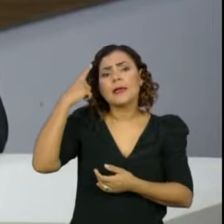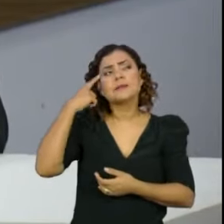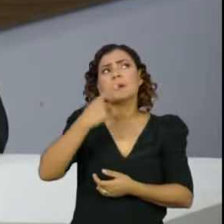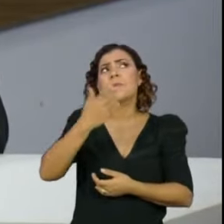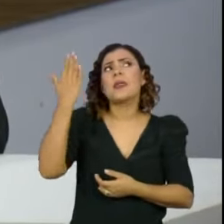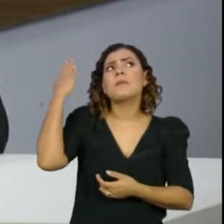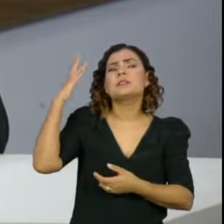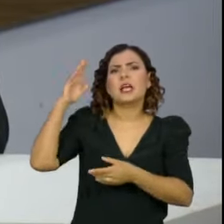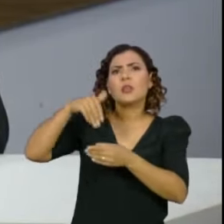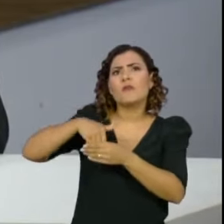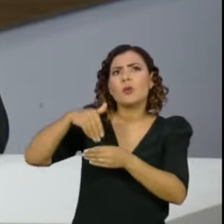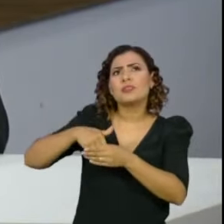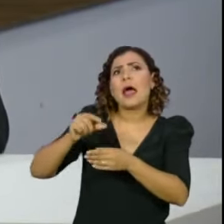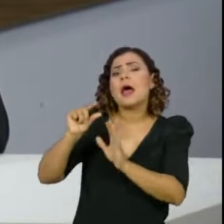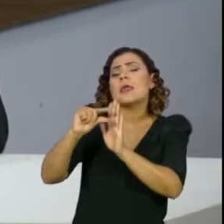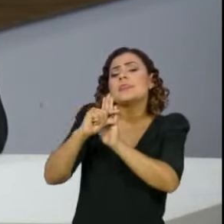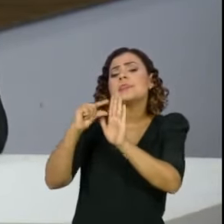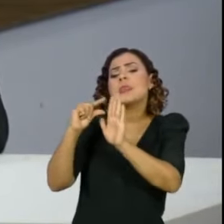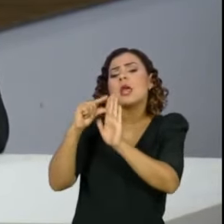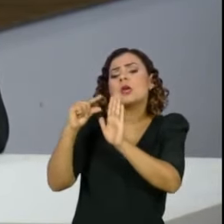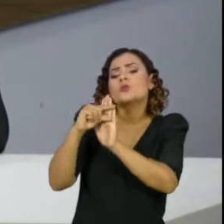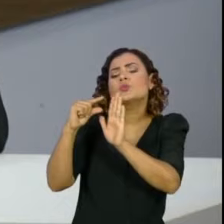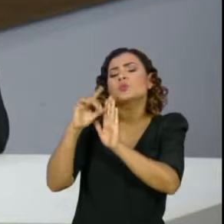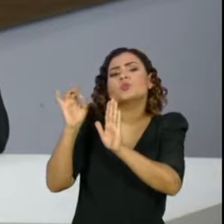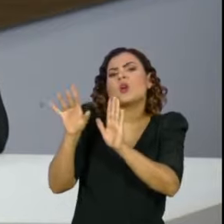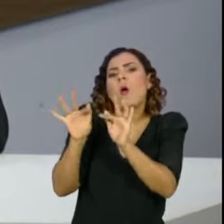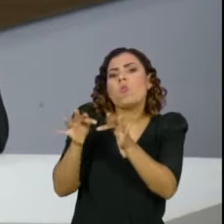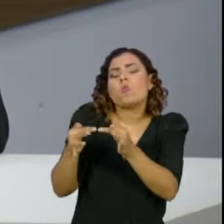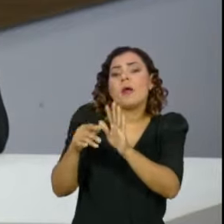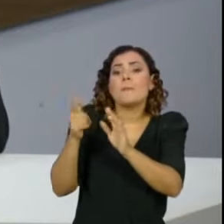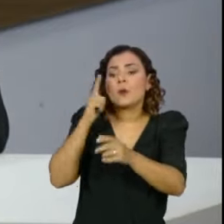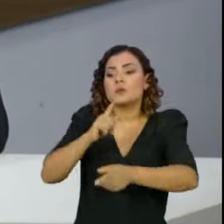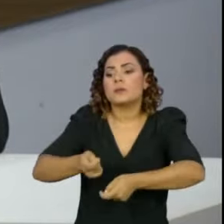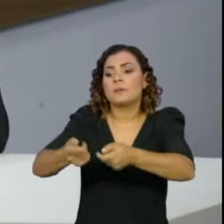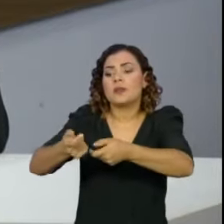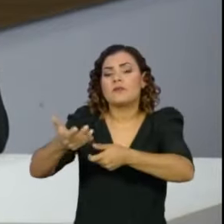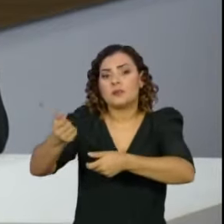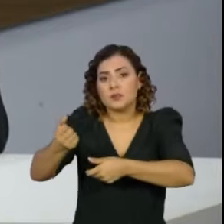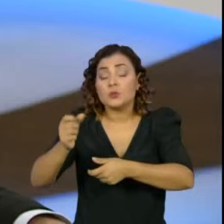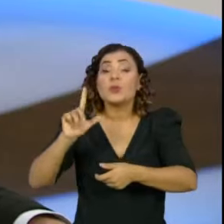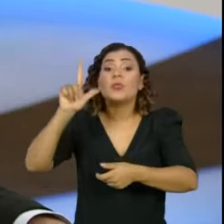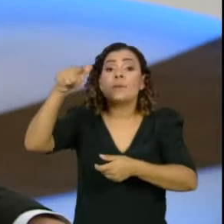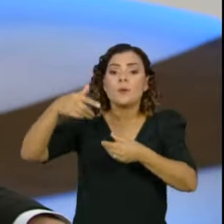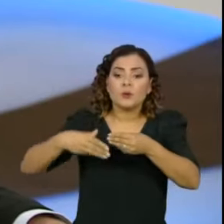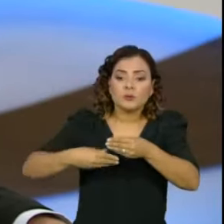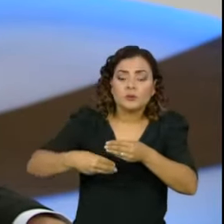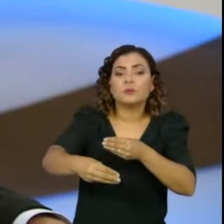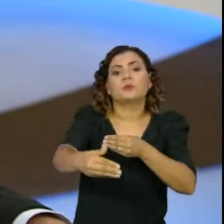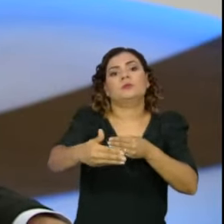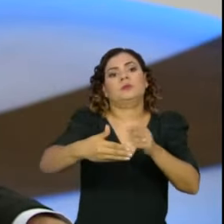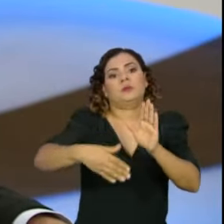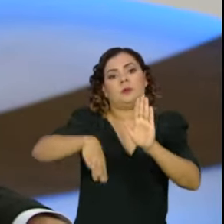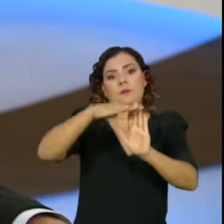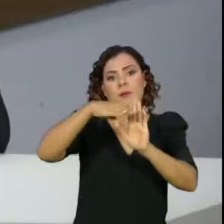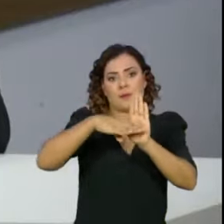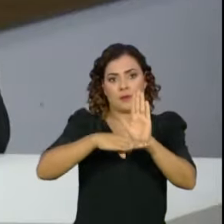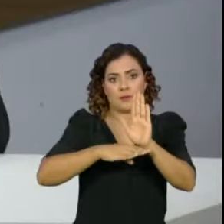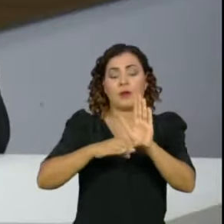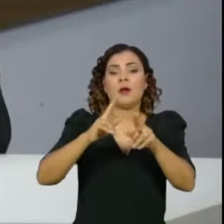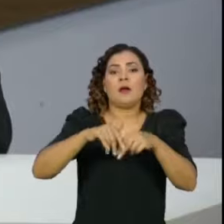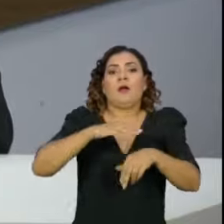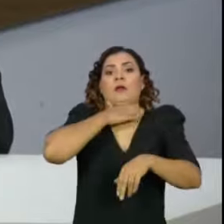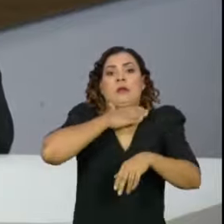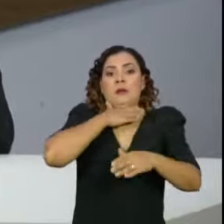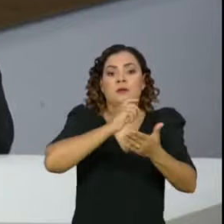passada, de votar um trecho apenas que abria caminho para pagamento do auxílio e depois apresentar esses protocolos fiscais e votá-los